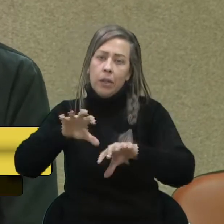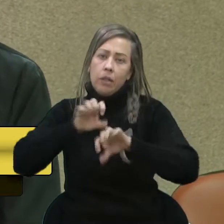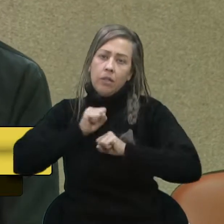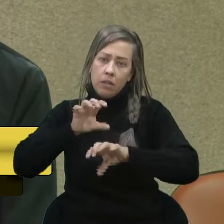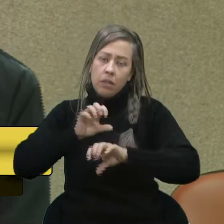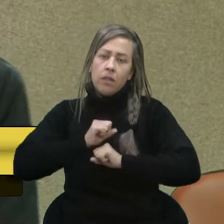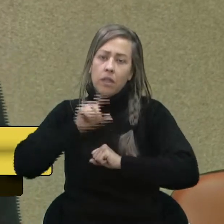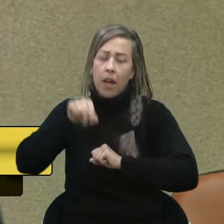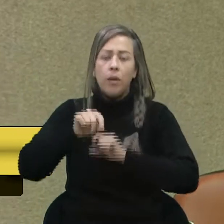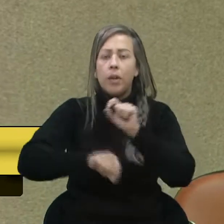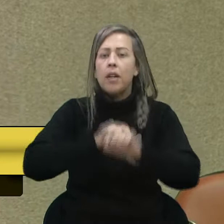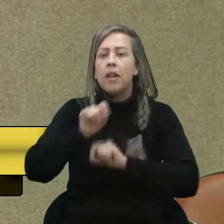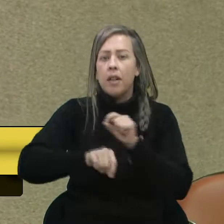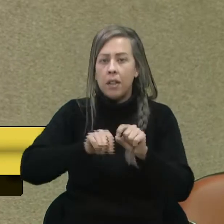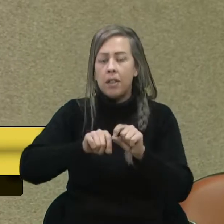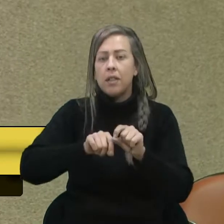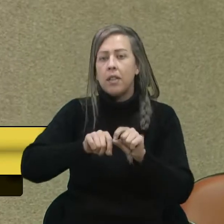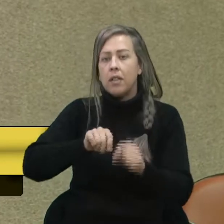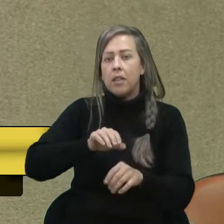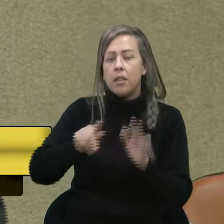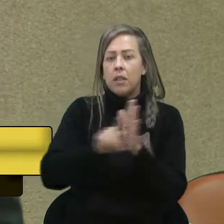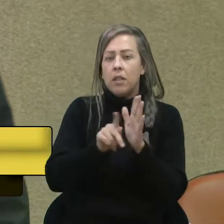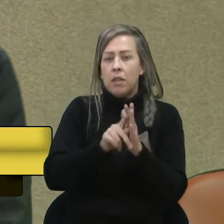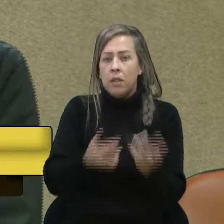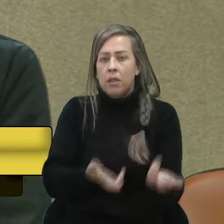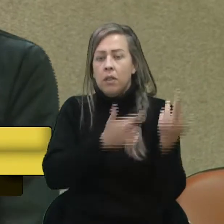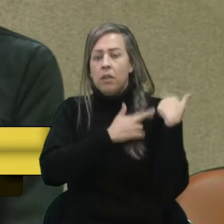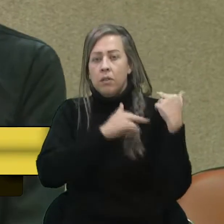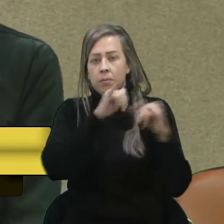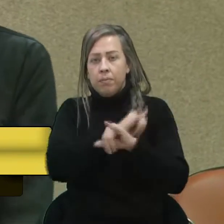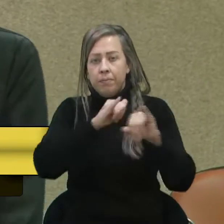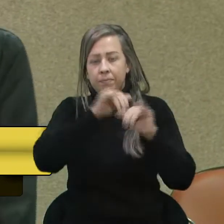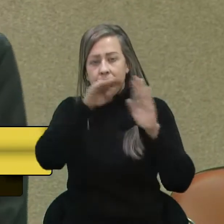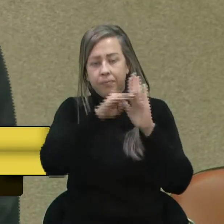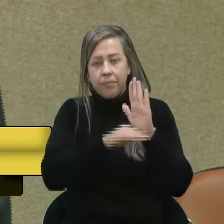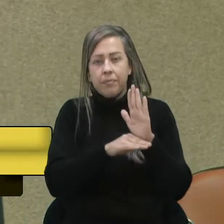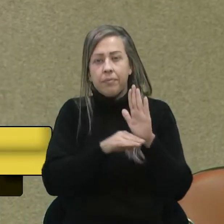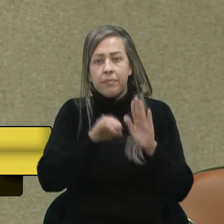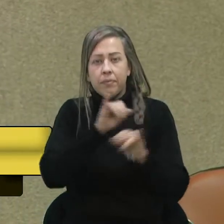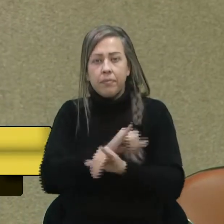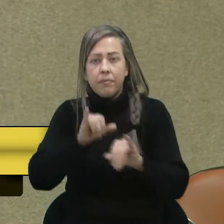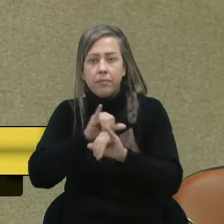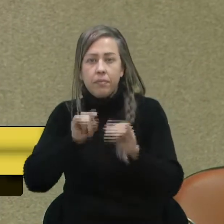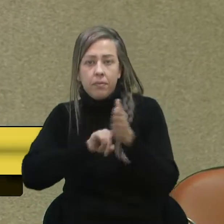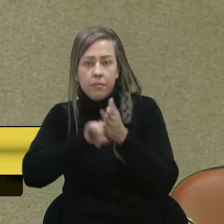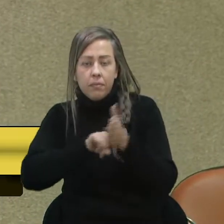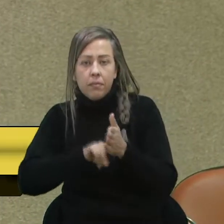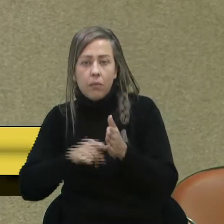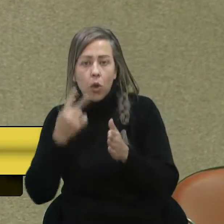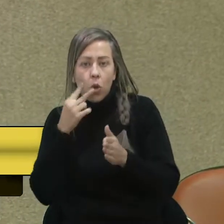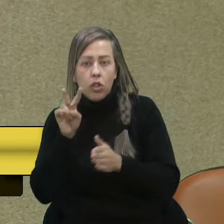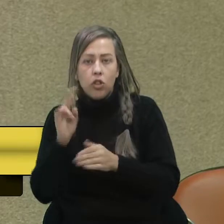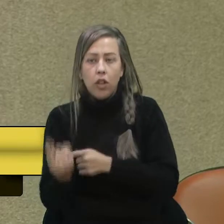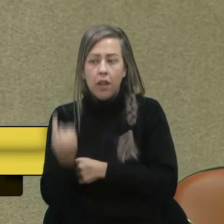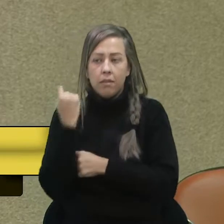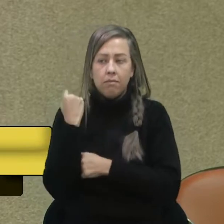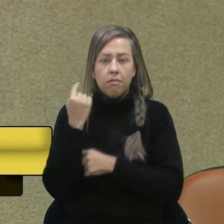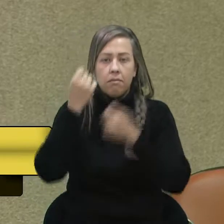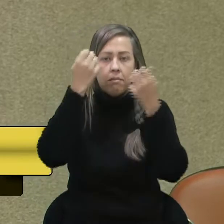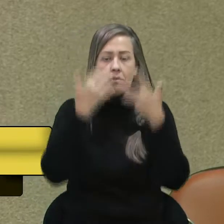porque isso, inclusive, a Fiocruz, tão mencionada nessa casa, divulgou uma pesquisa há dois dias atrás, dizendo,